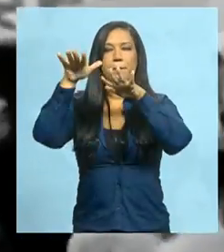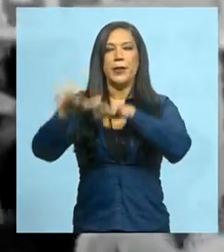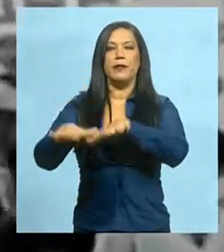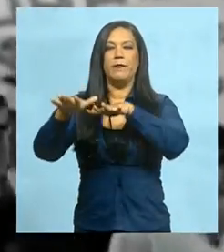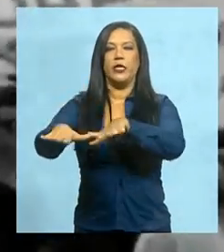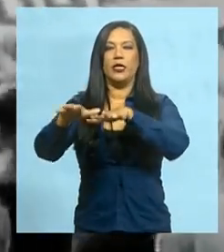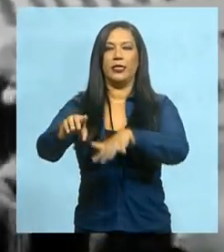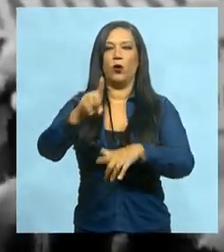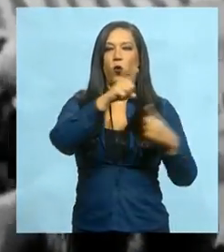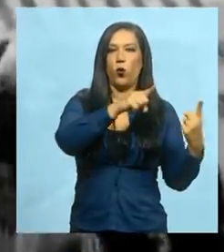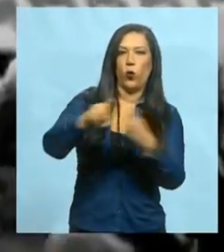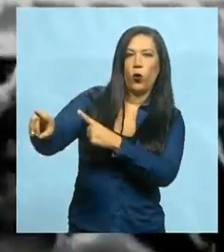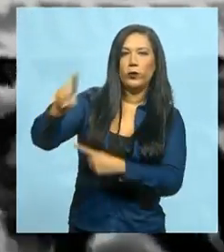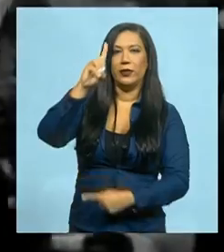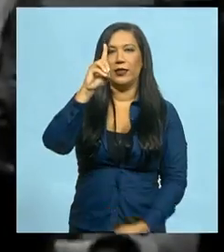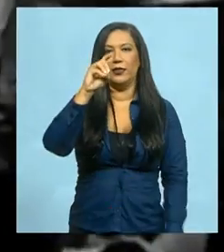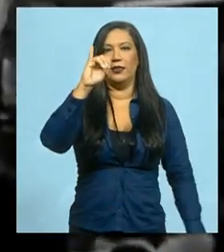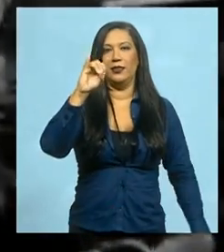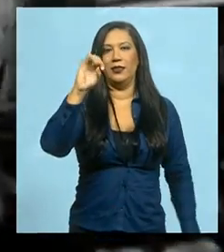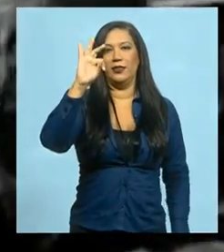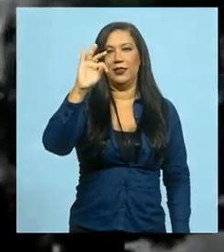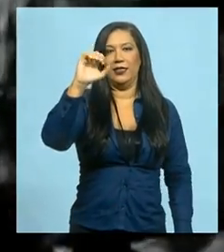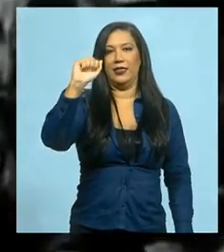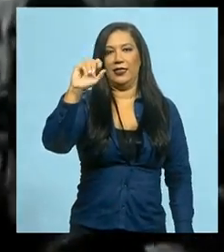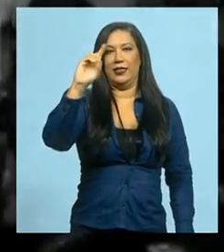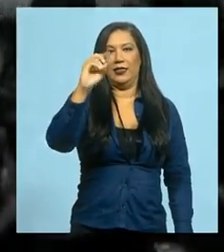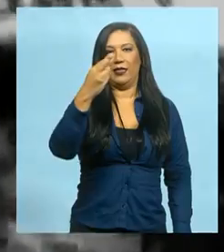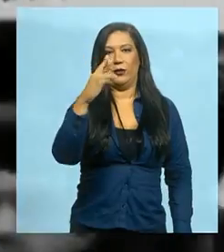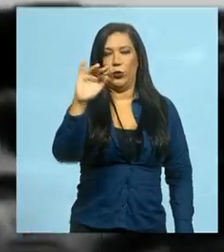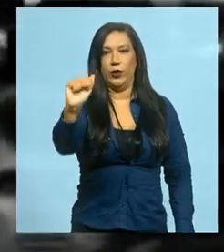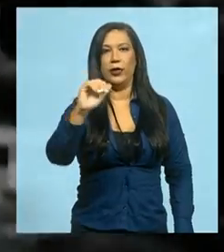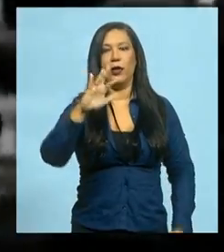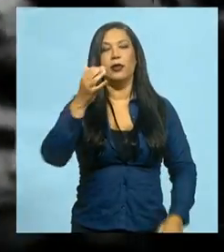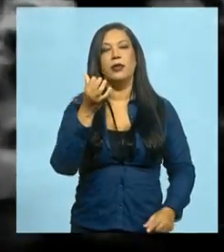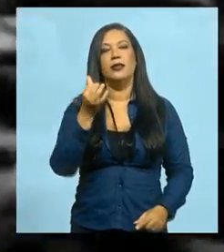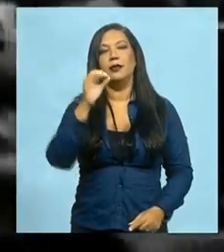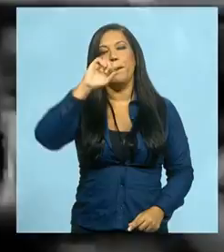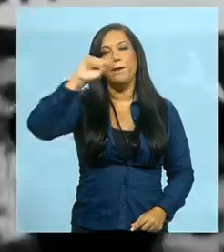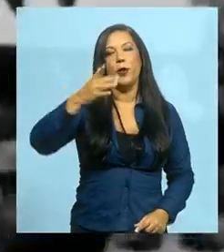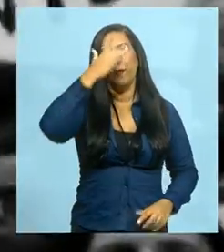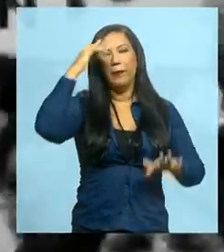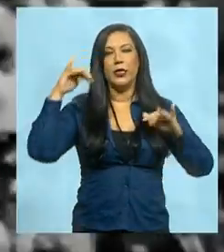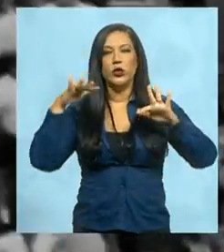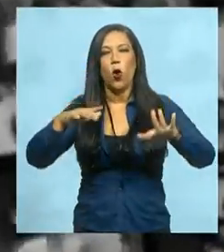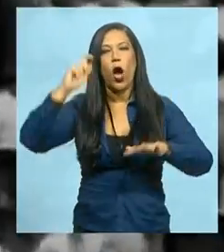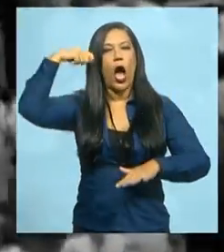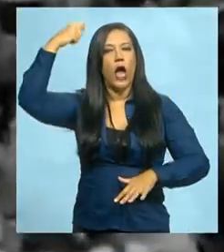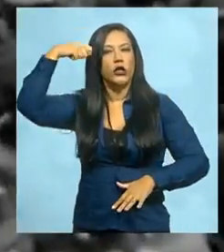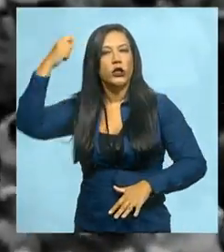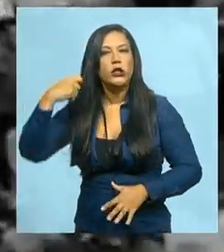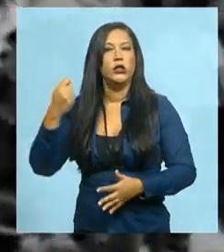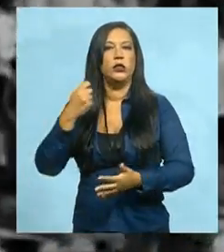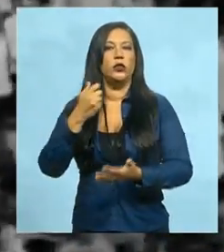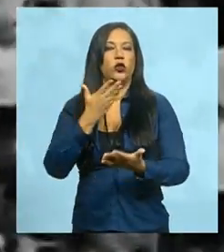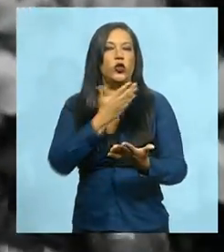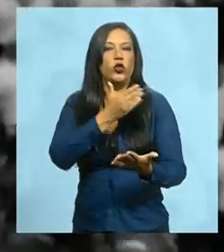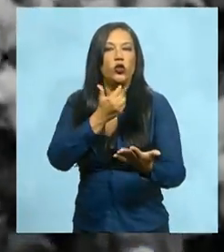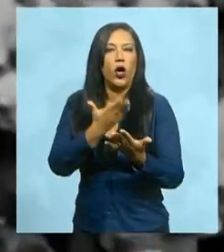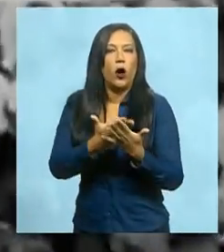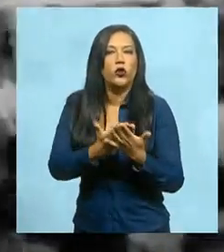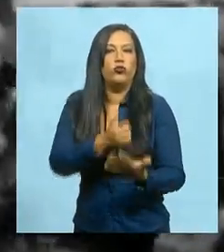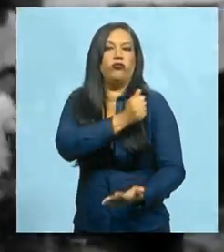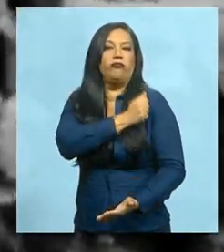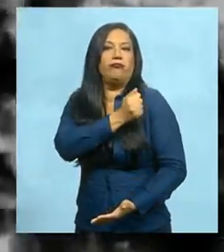ditadura em que a polícia deu trégua. Cerca de 50 mil pessoas, entre estudantes, artistas, intelectuais e até alguns